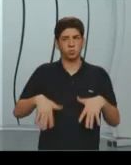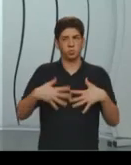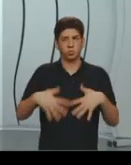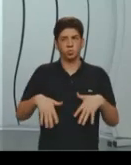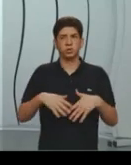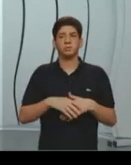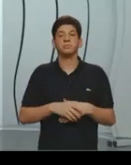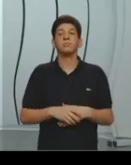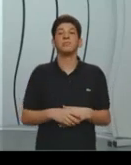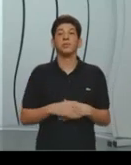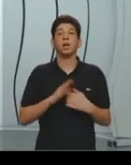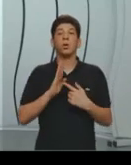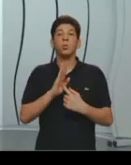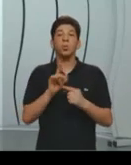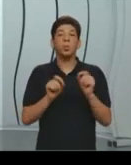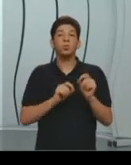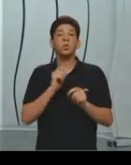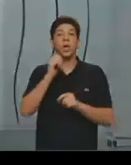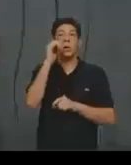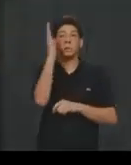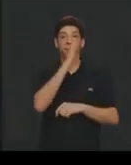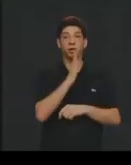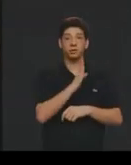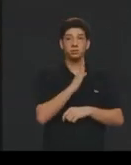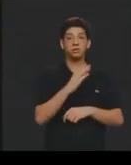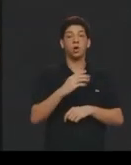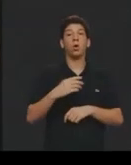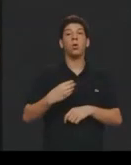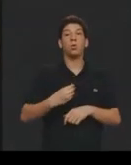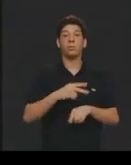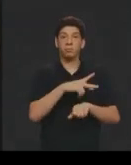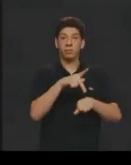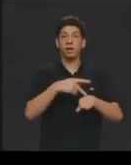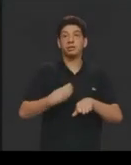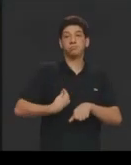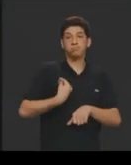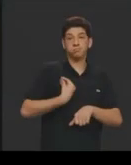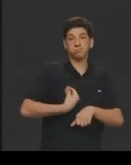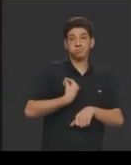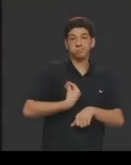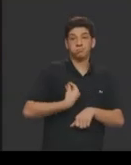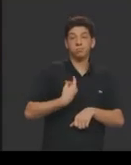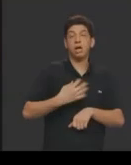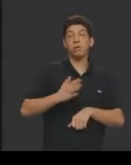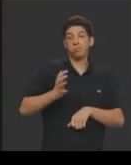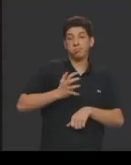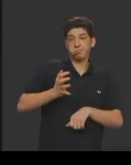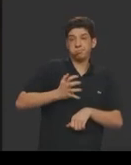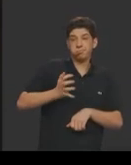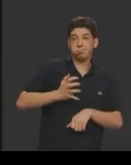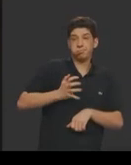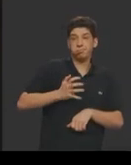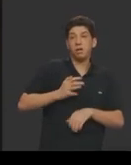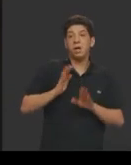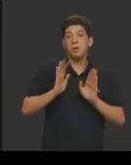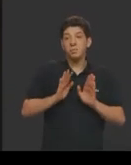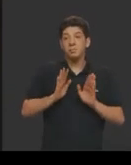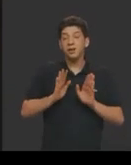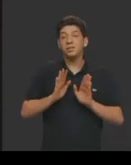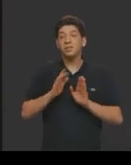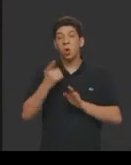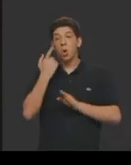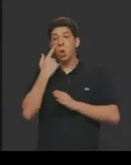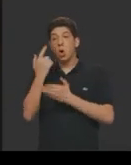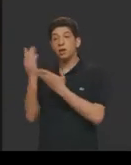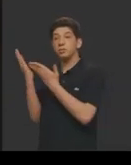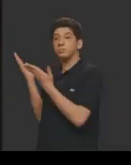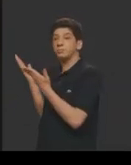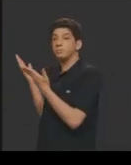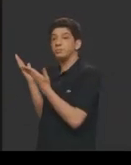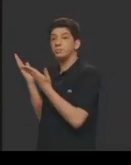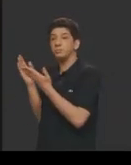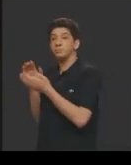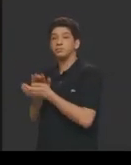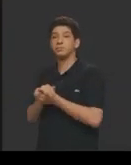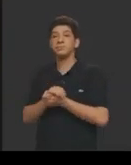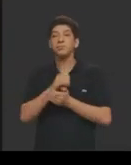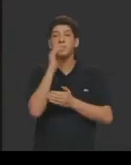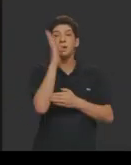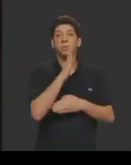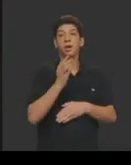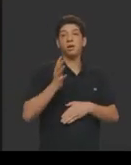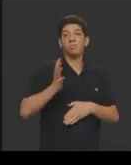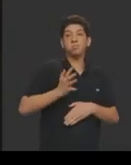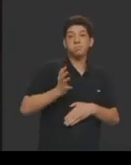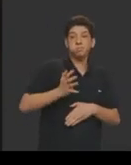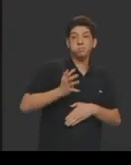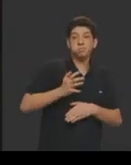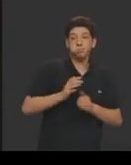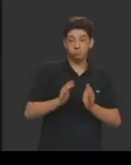ele tem muita riqueza do lado de muita pobreza, e isso basicamente, se a gente for definir o Brasil, o Brasil é um país rico, mas